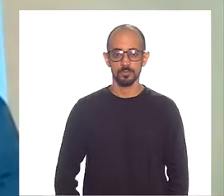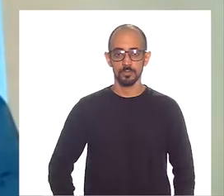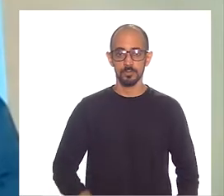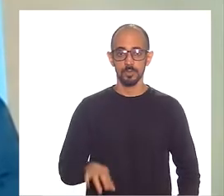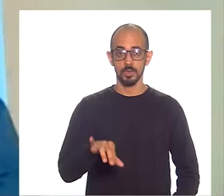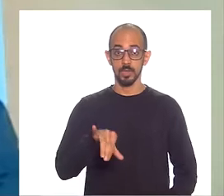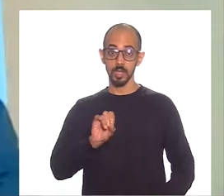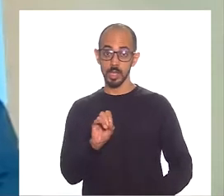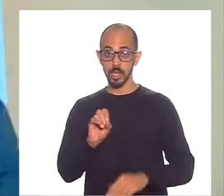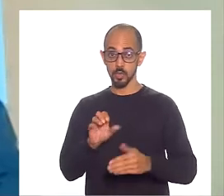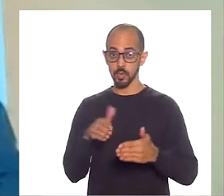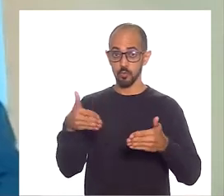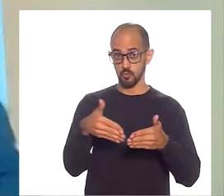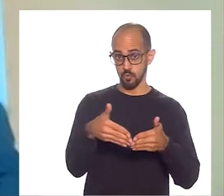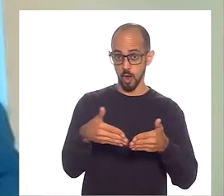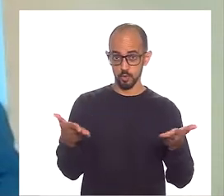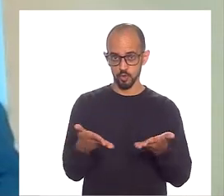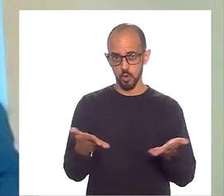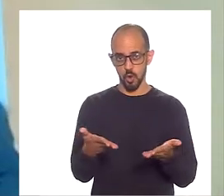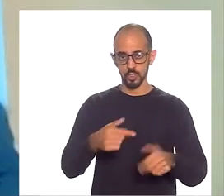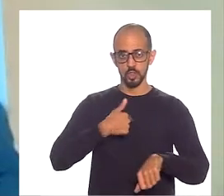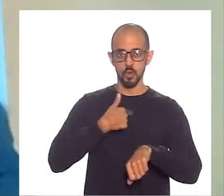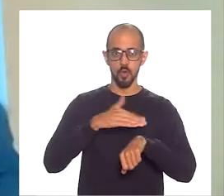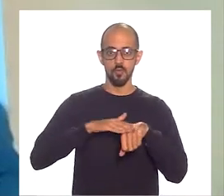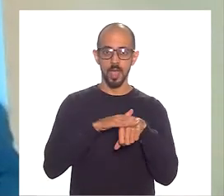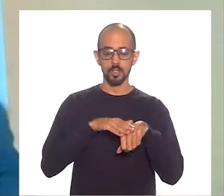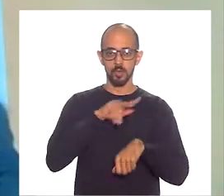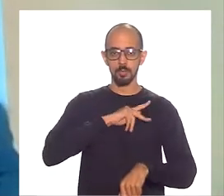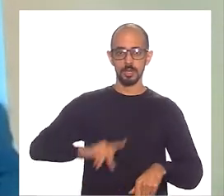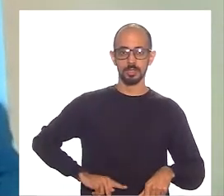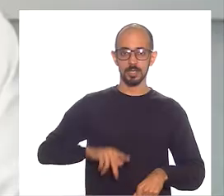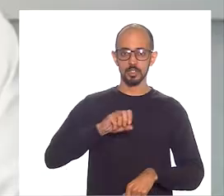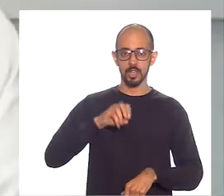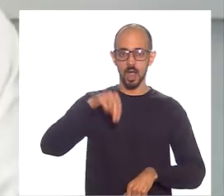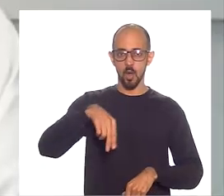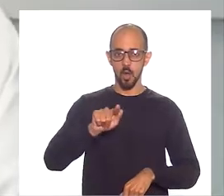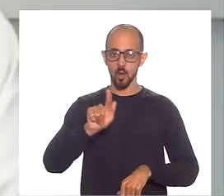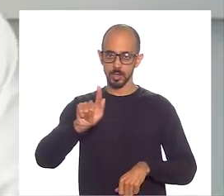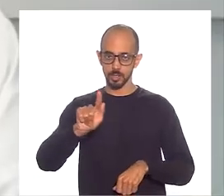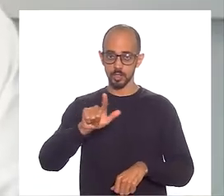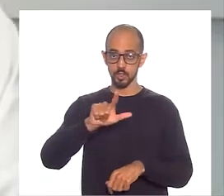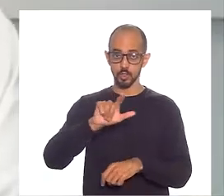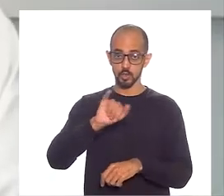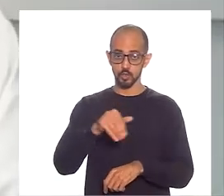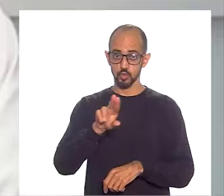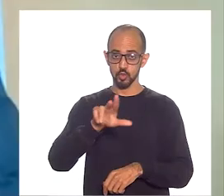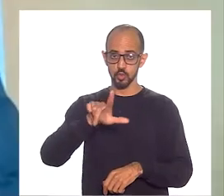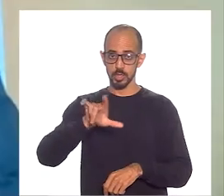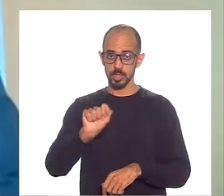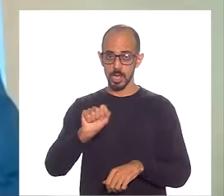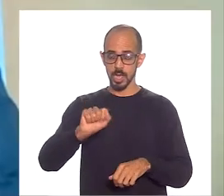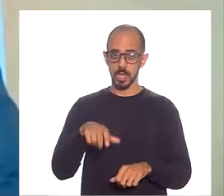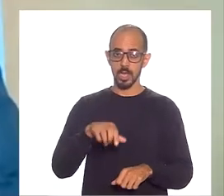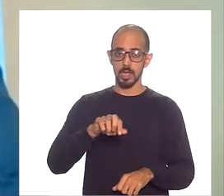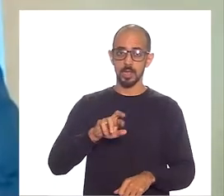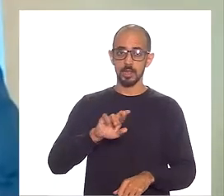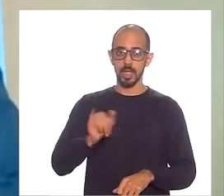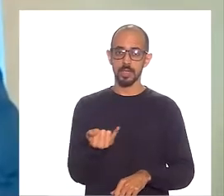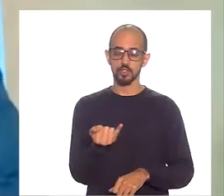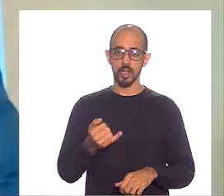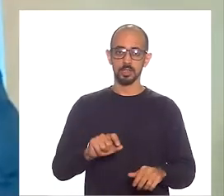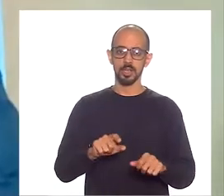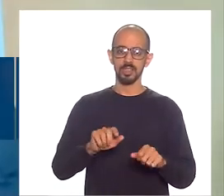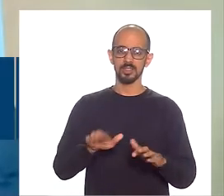No Rio em Foco de hoje, eu converso com a presidente da ONG, Junior Achievement, RJ Graziella Castilho. O projeto Trilha Empreendedora